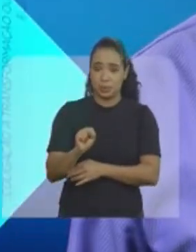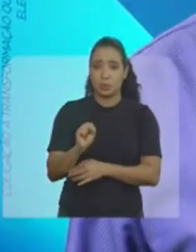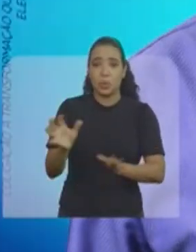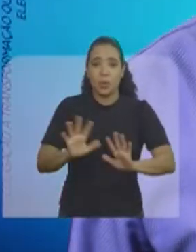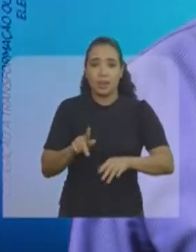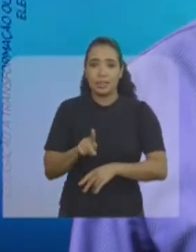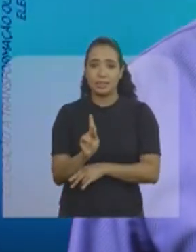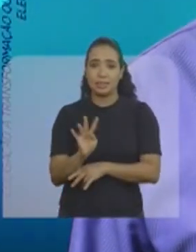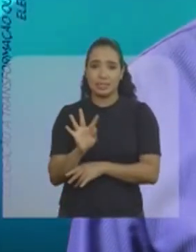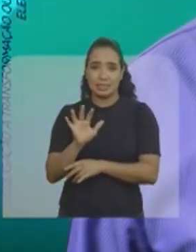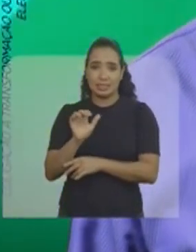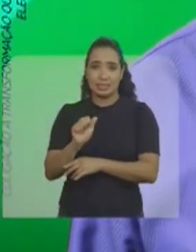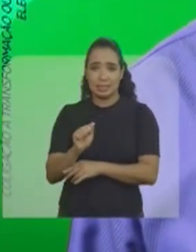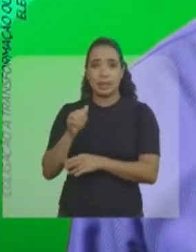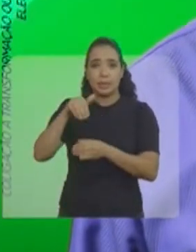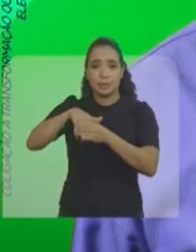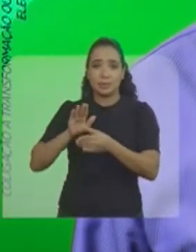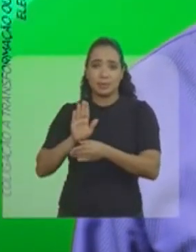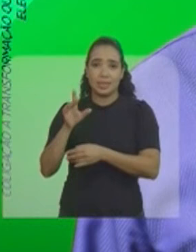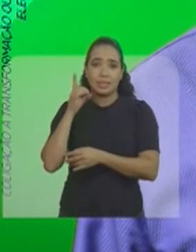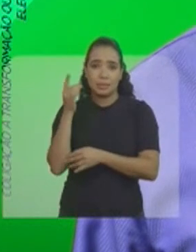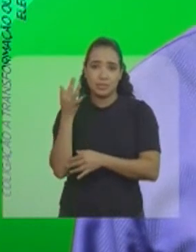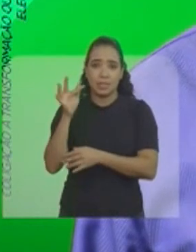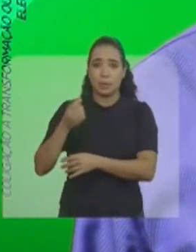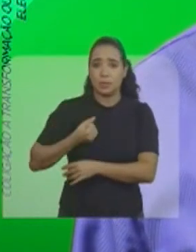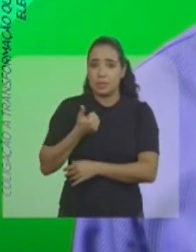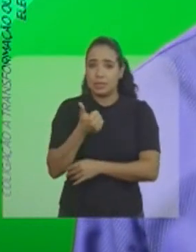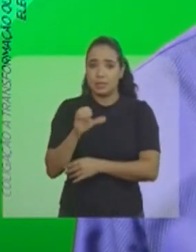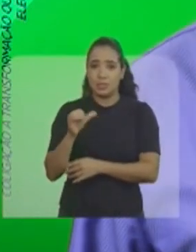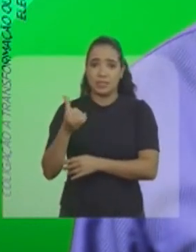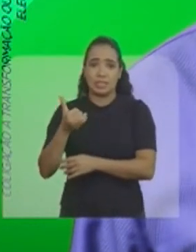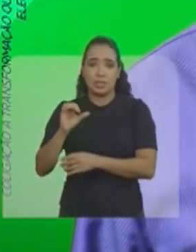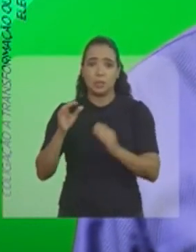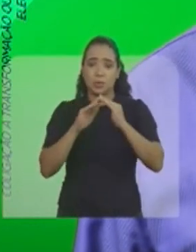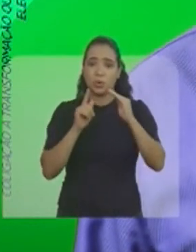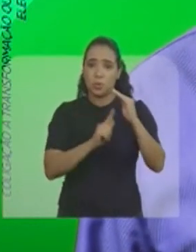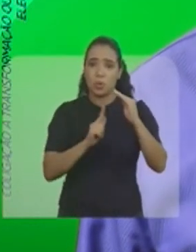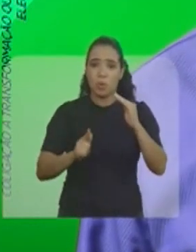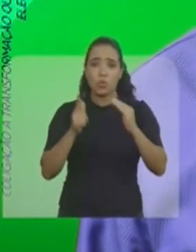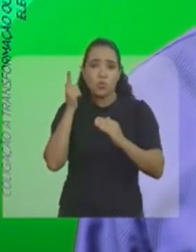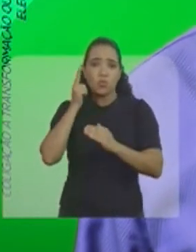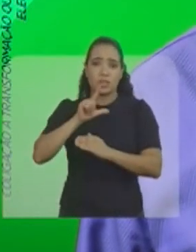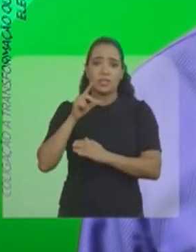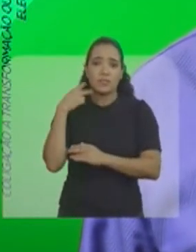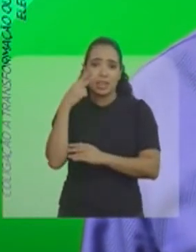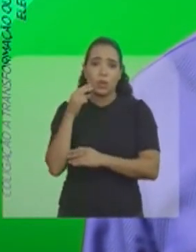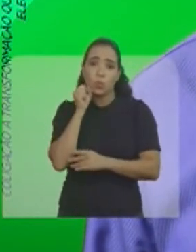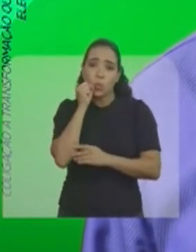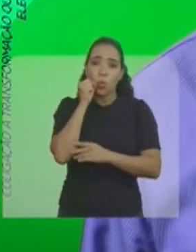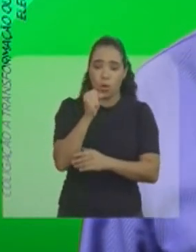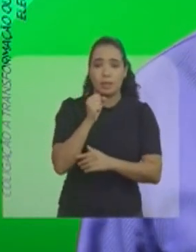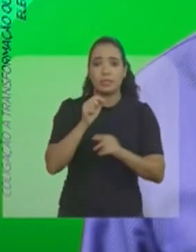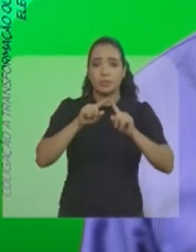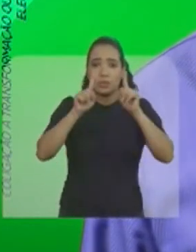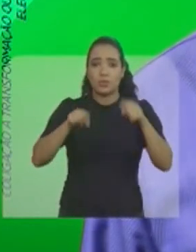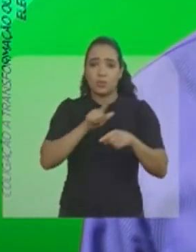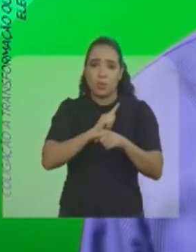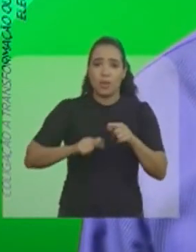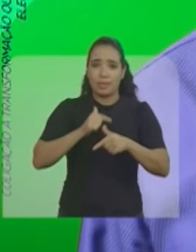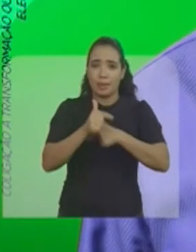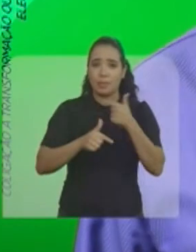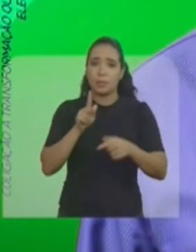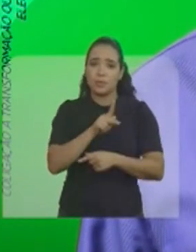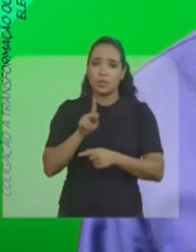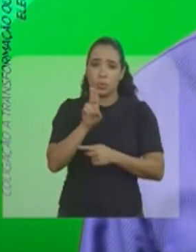Quita Maciel, candidato a deputado federal Com o número 1919 Moro em Gurupi, onde fui eleito vereador por dois mandatos Sou defensor público